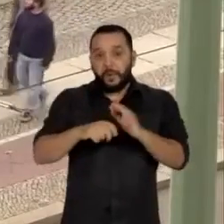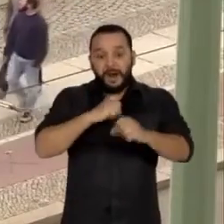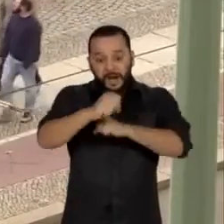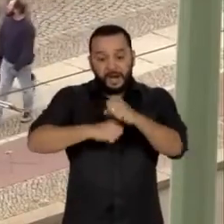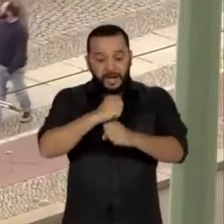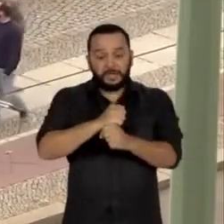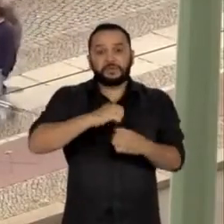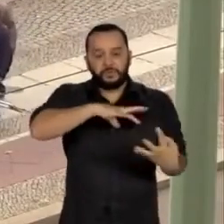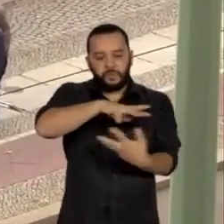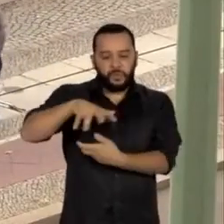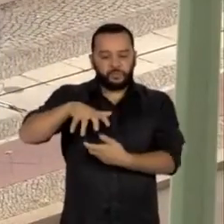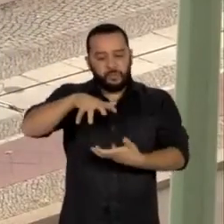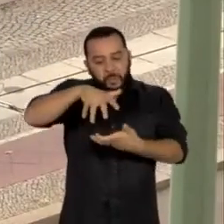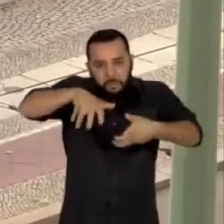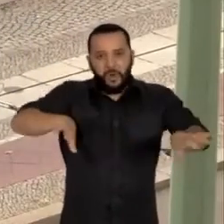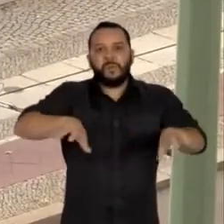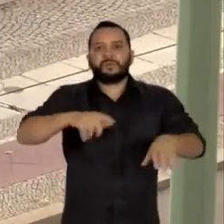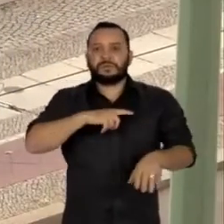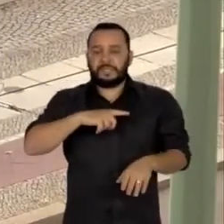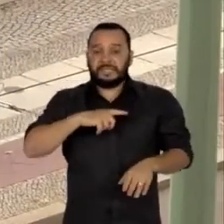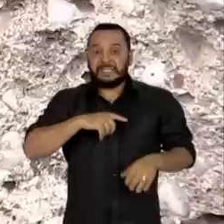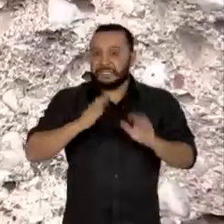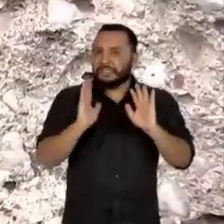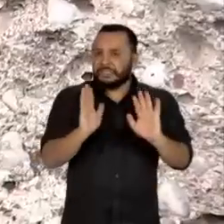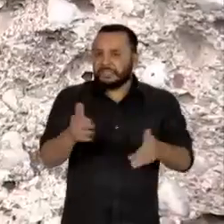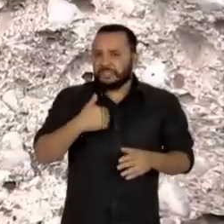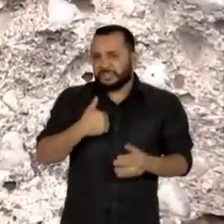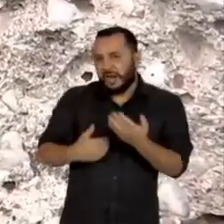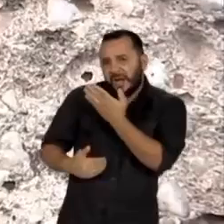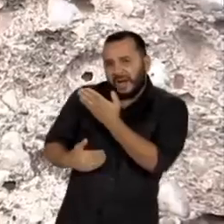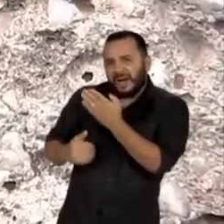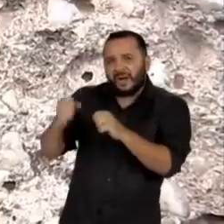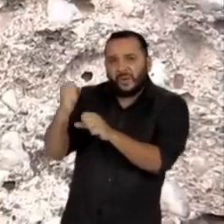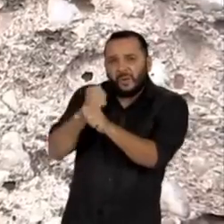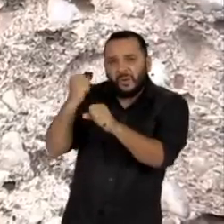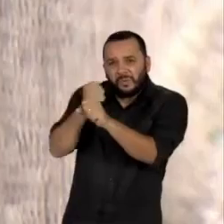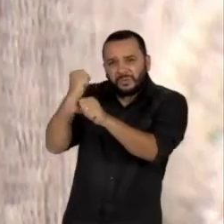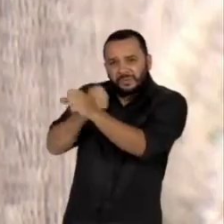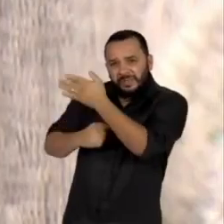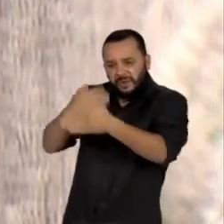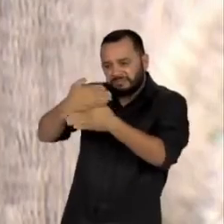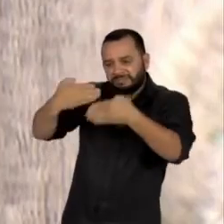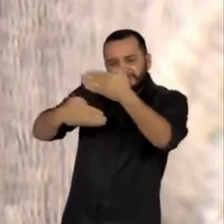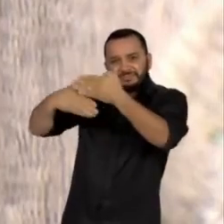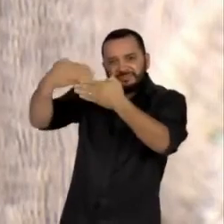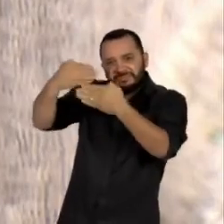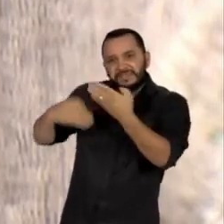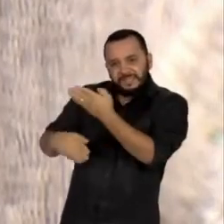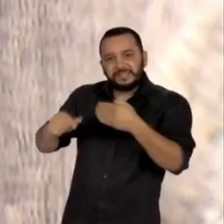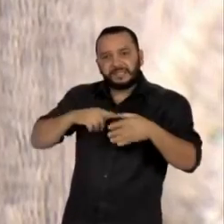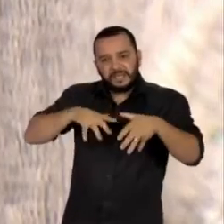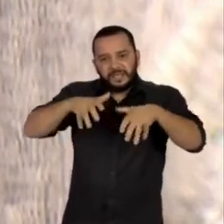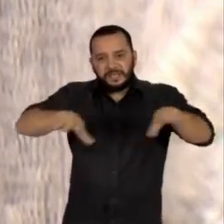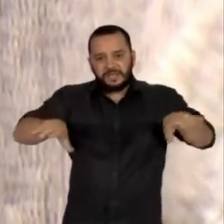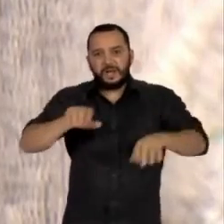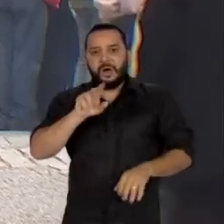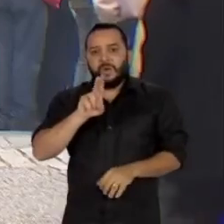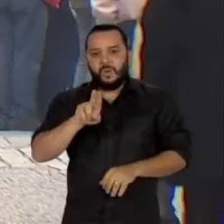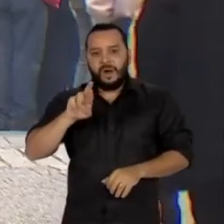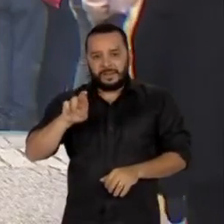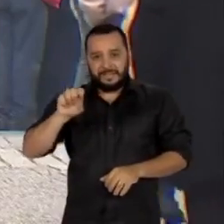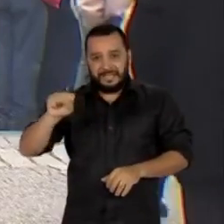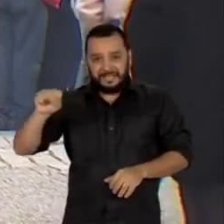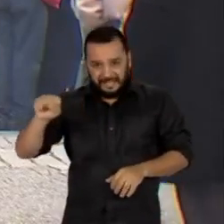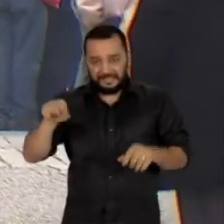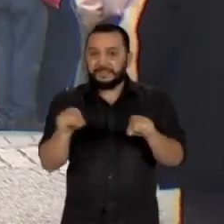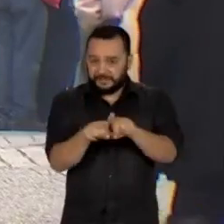30 anos após a queda do Muro de Berlim, a imponente estrutura de concreto e tijolos que dividiu a socialista Alemanha Oriental a leste